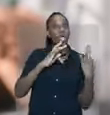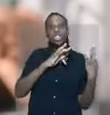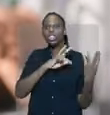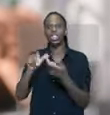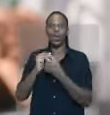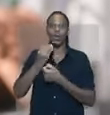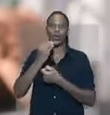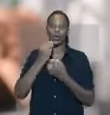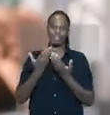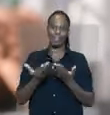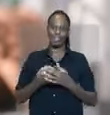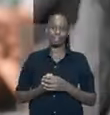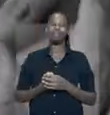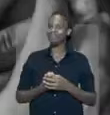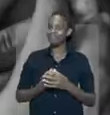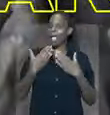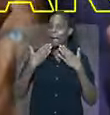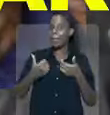que todas as pessoas tenham oportunidade.